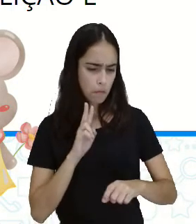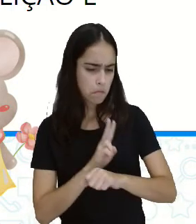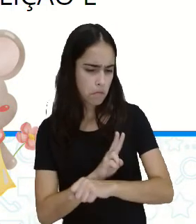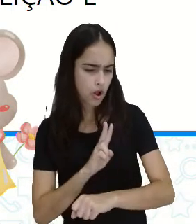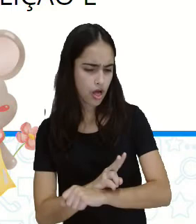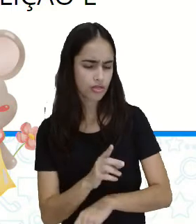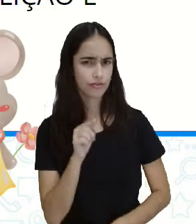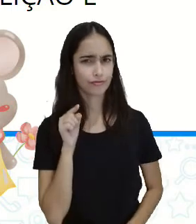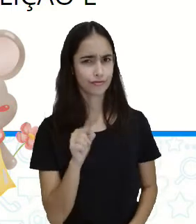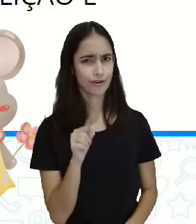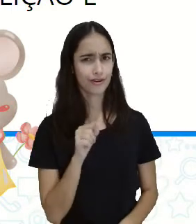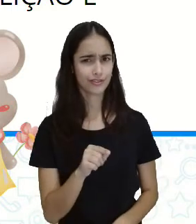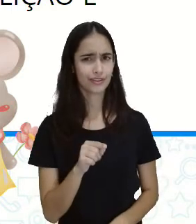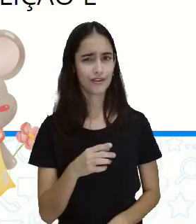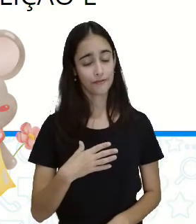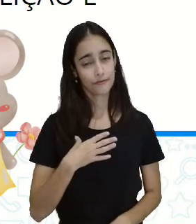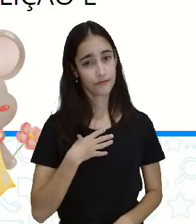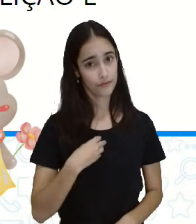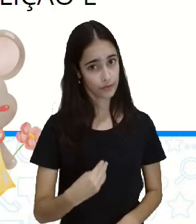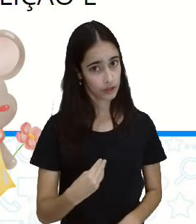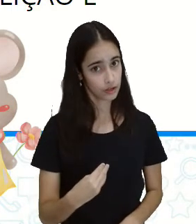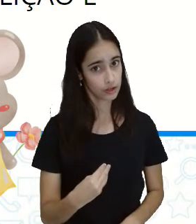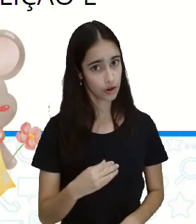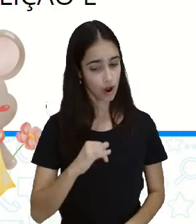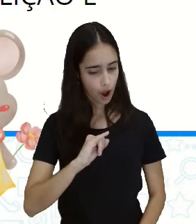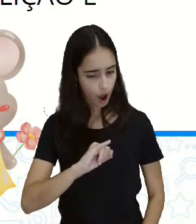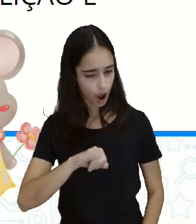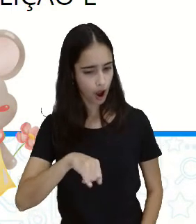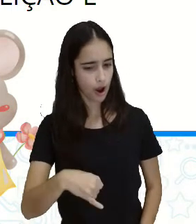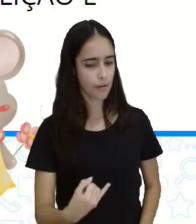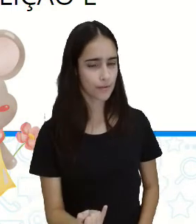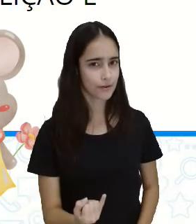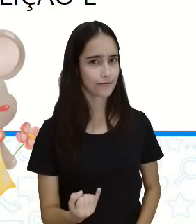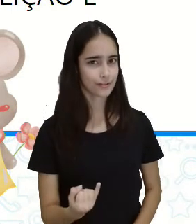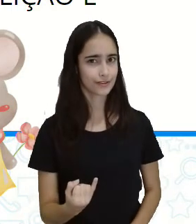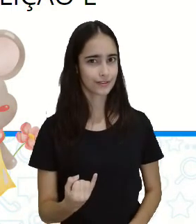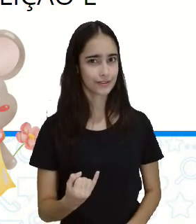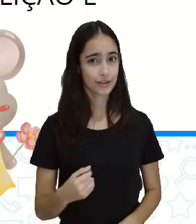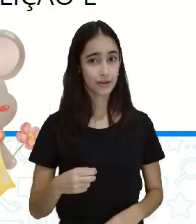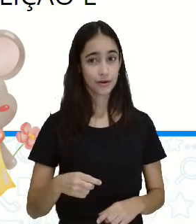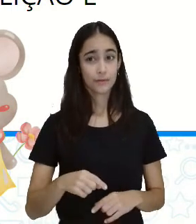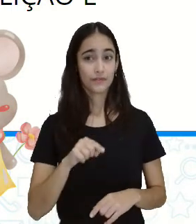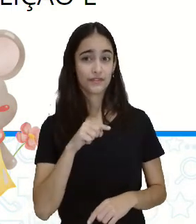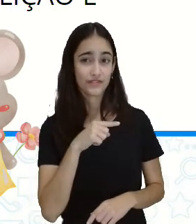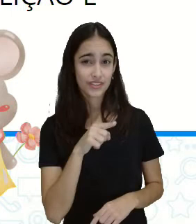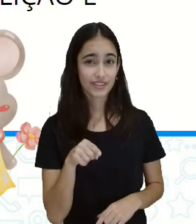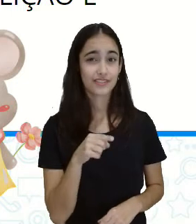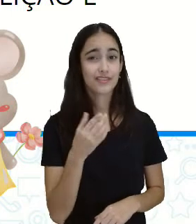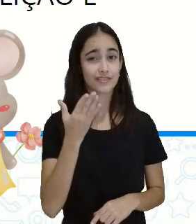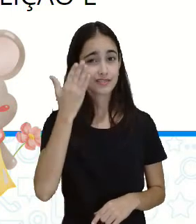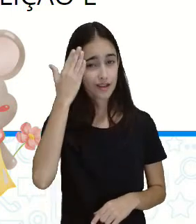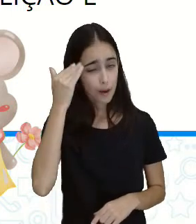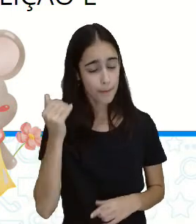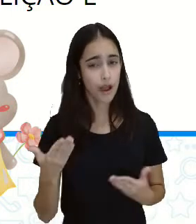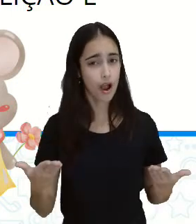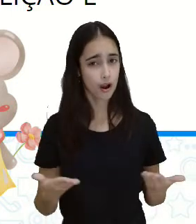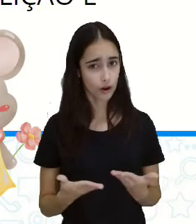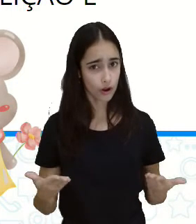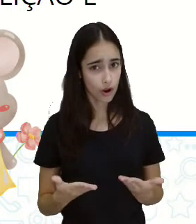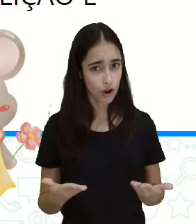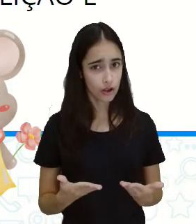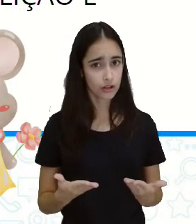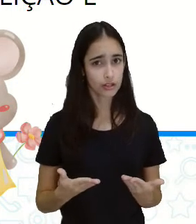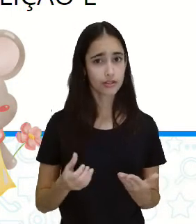aparências enganam. Aproveita, pois, essa lição e fica sabendo que Quem vê